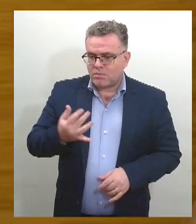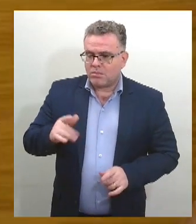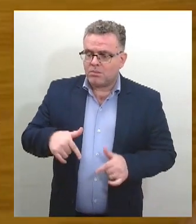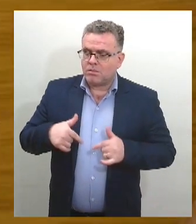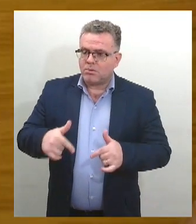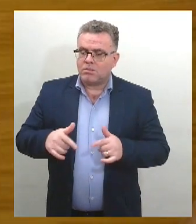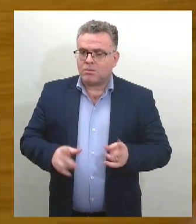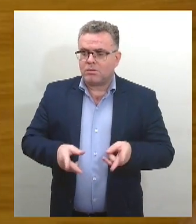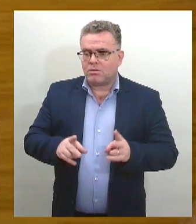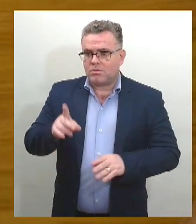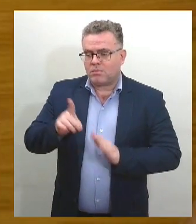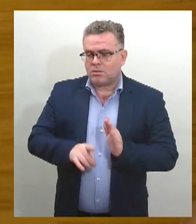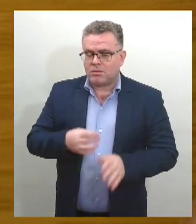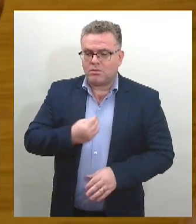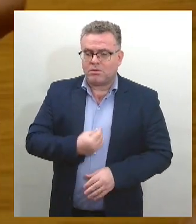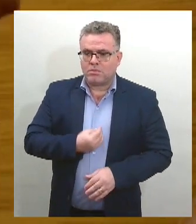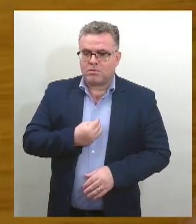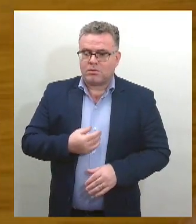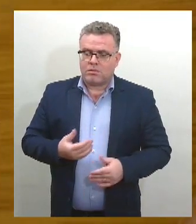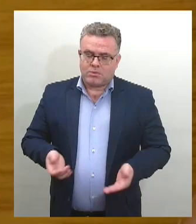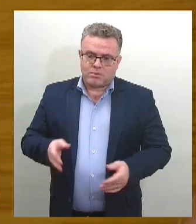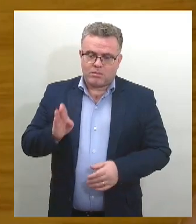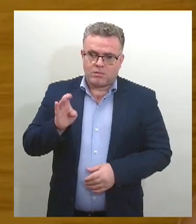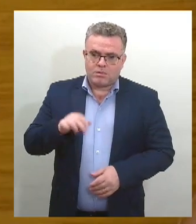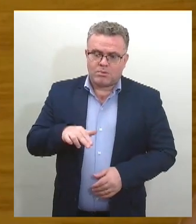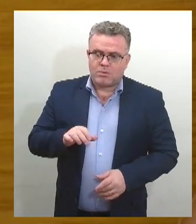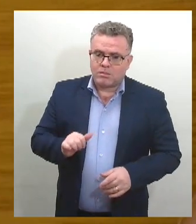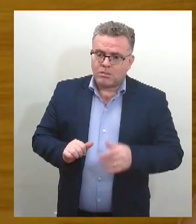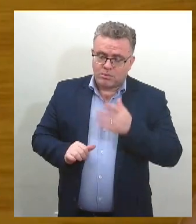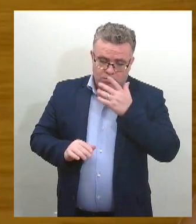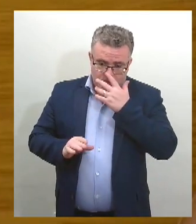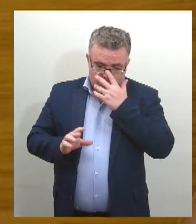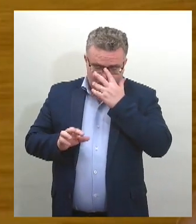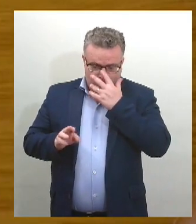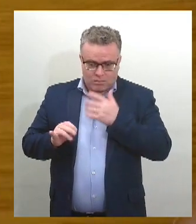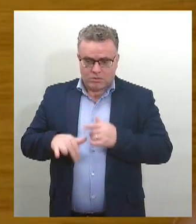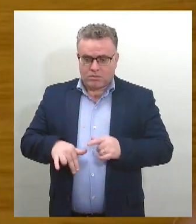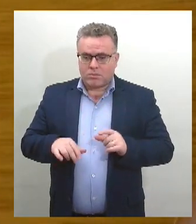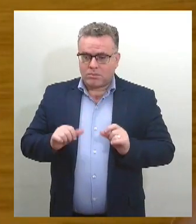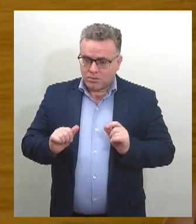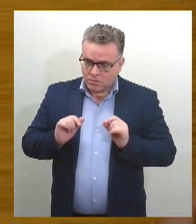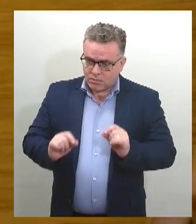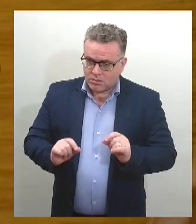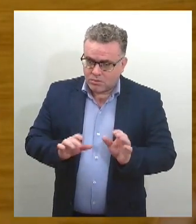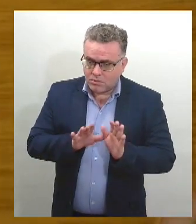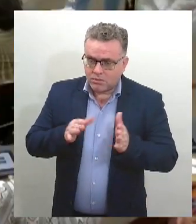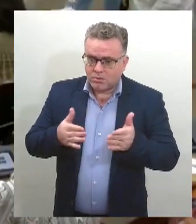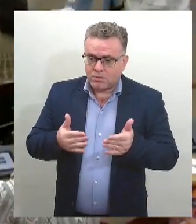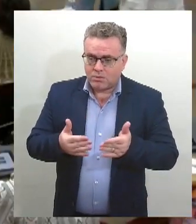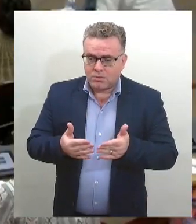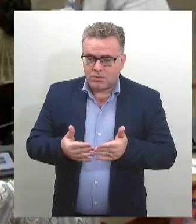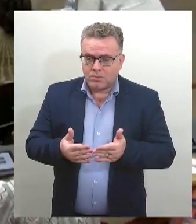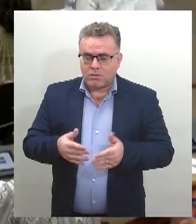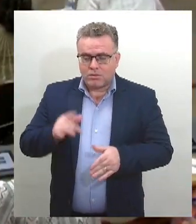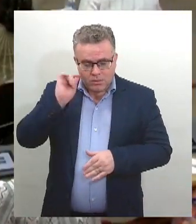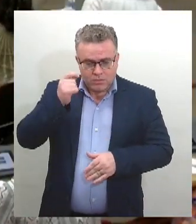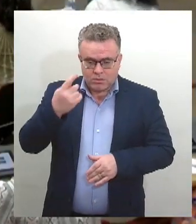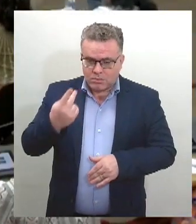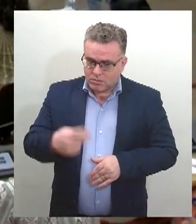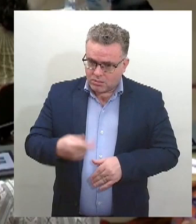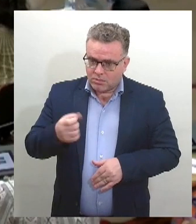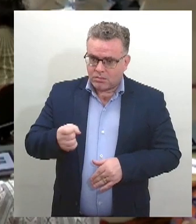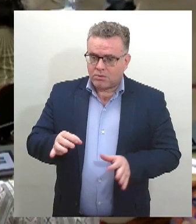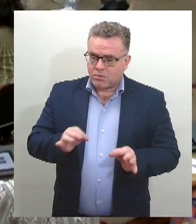viver. Bruna Cristina Bittencudo Santos, que pertence ao Fórum de Organizações Negras de Sergipe, é militante do